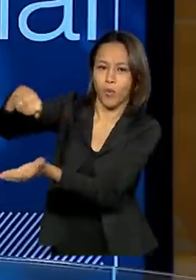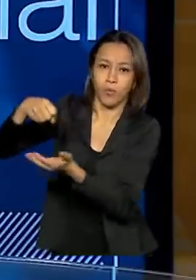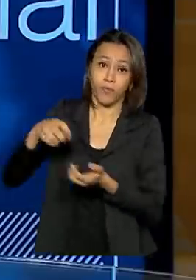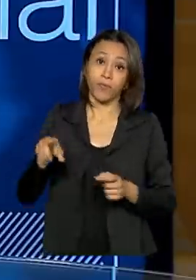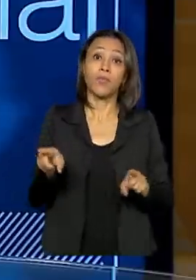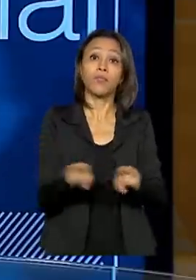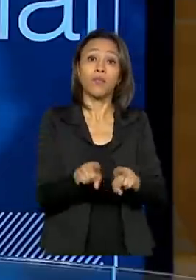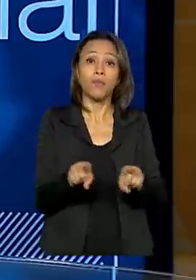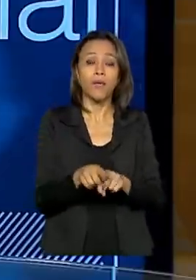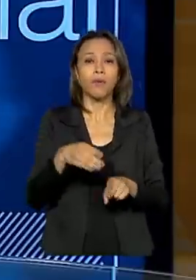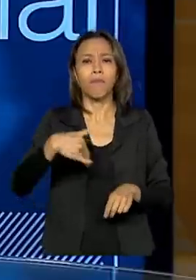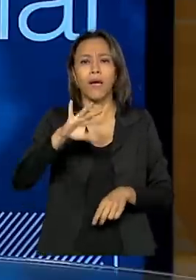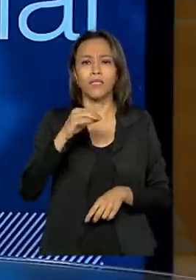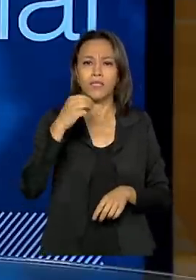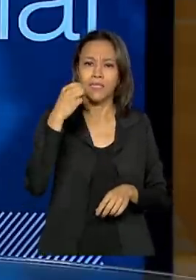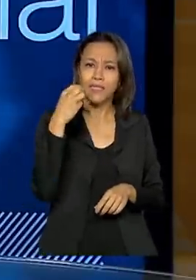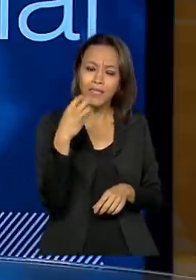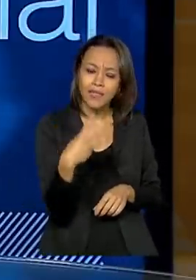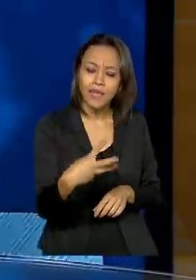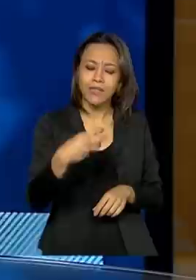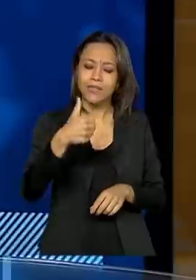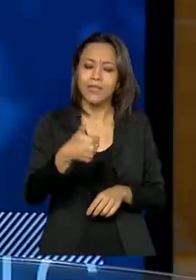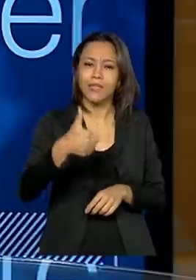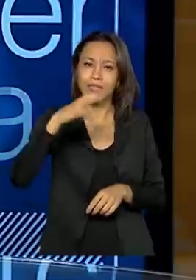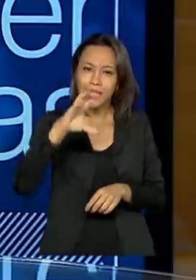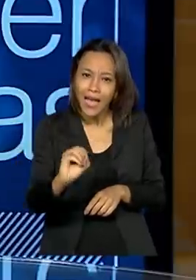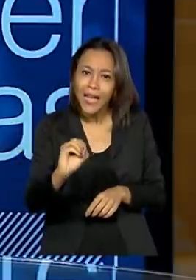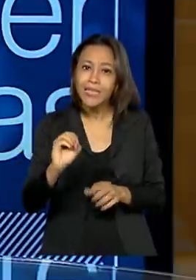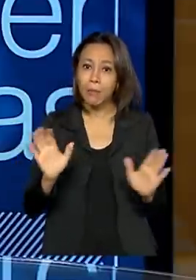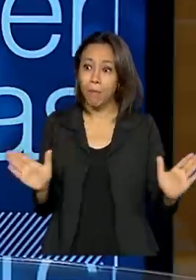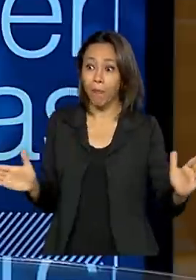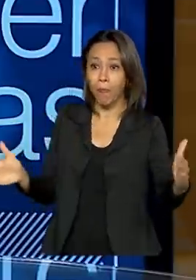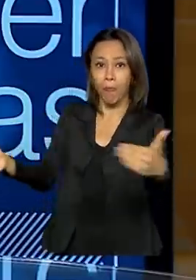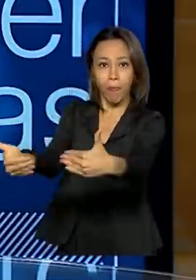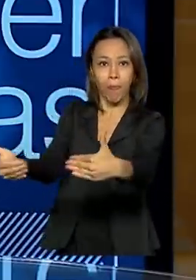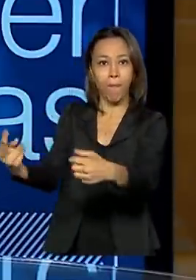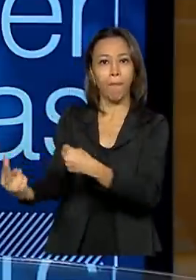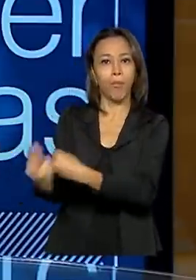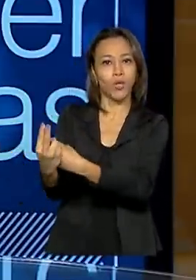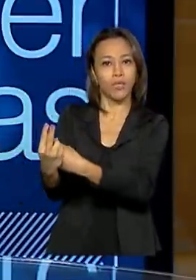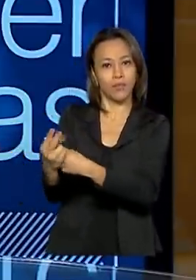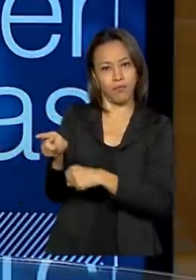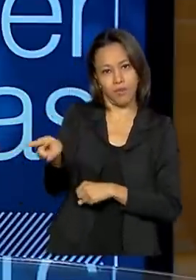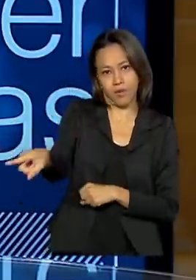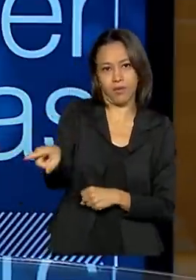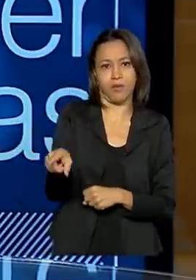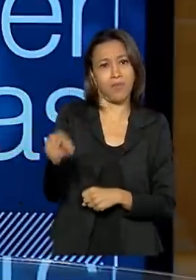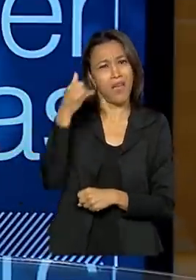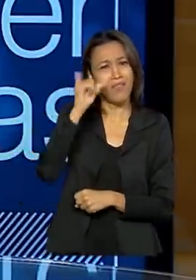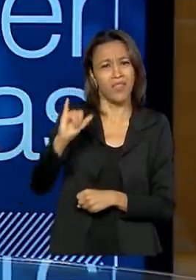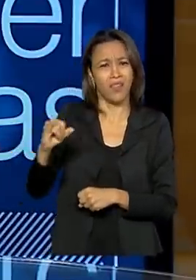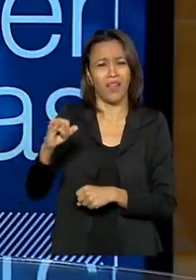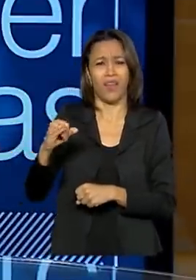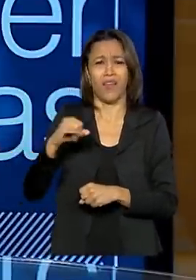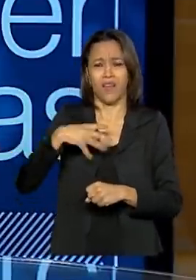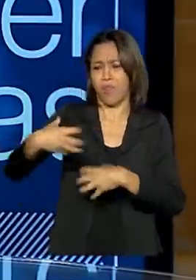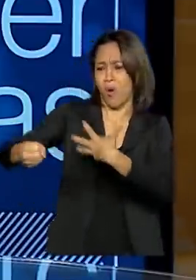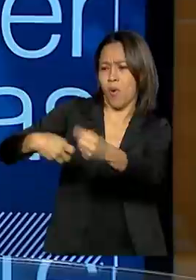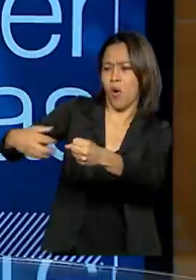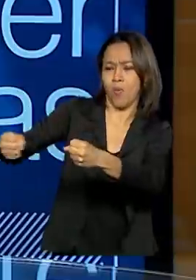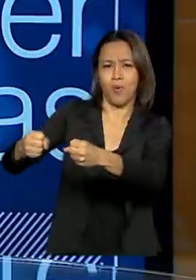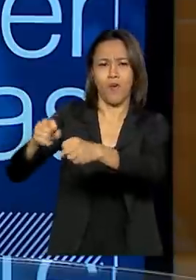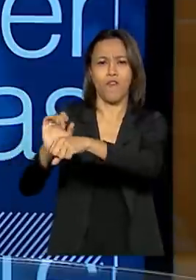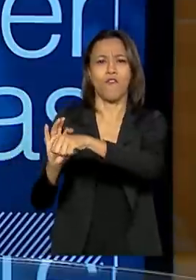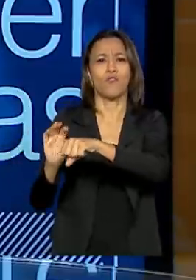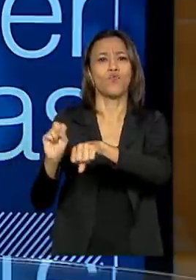mais de 310 barreiras sanitárias por todo o Brasil, para evitar a disseminação do vírus. Só em